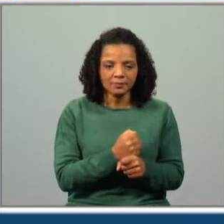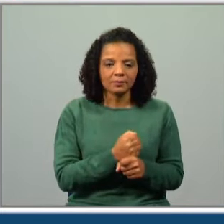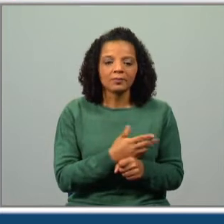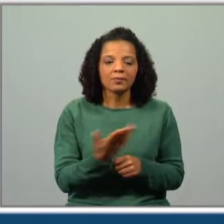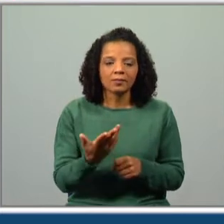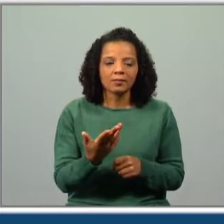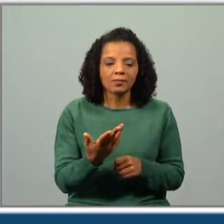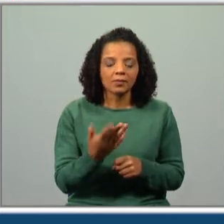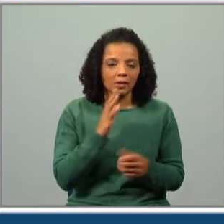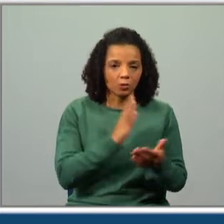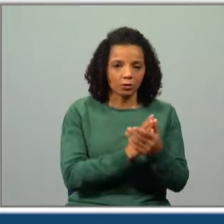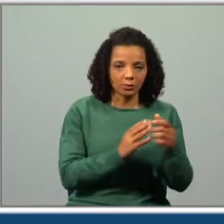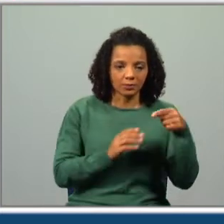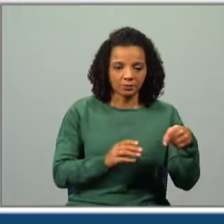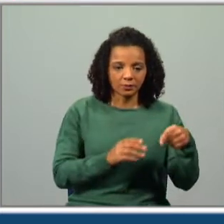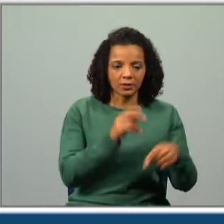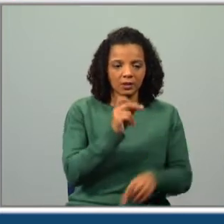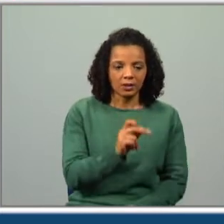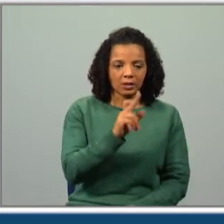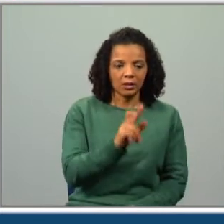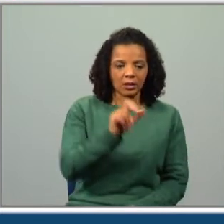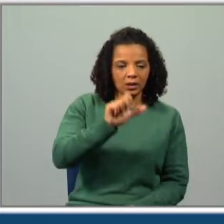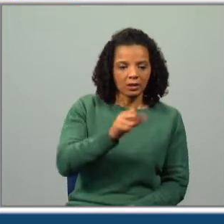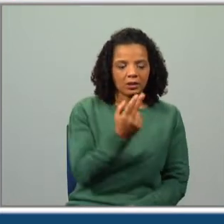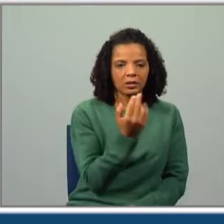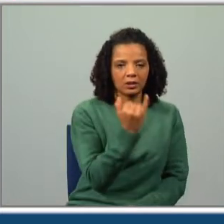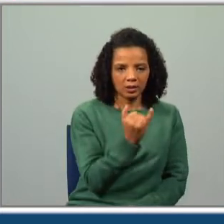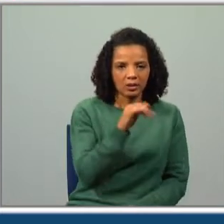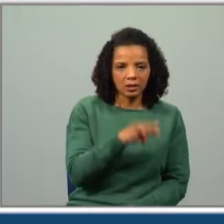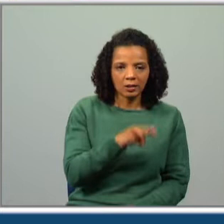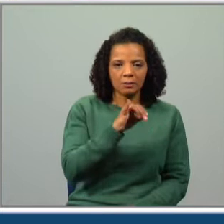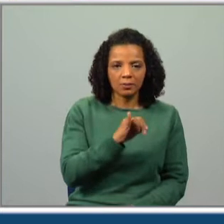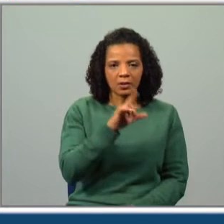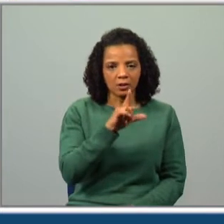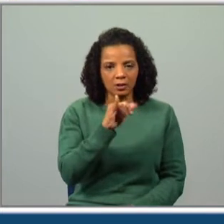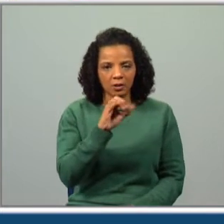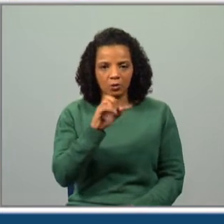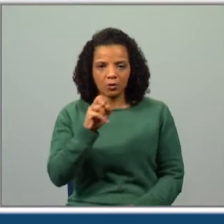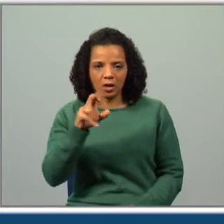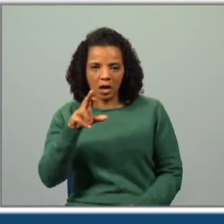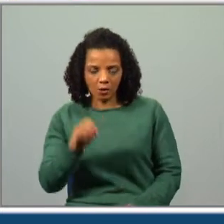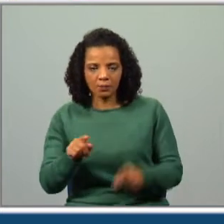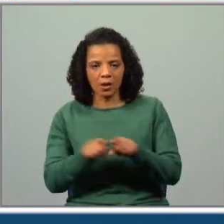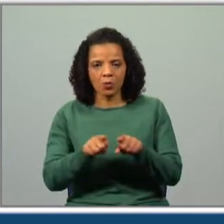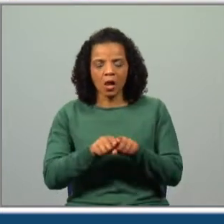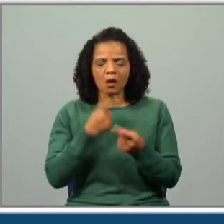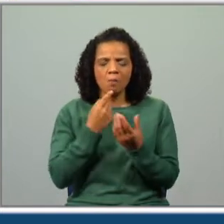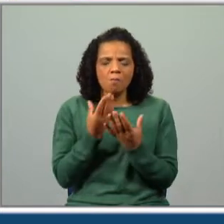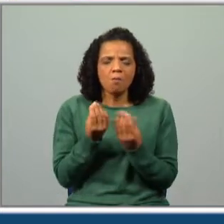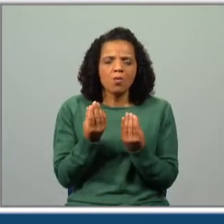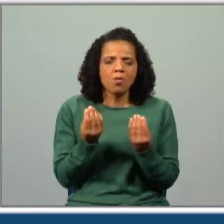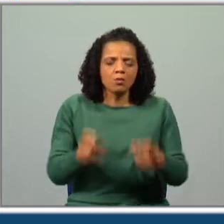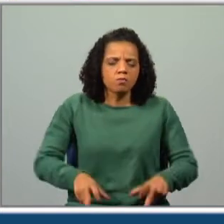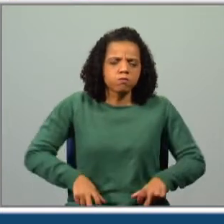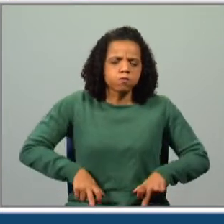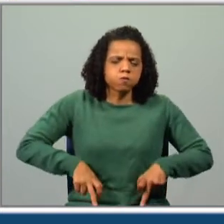seria arquimilionário. Este arquimilionário correspondia a muitíssimo rico. Ou seja, uma pessoa